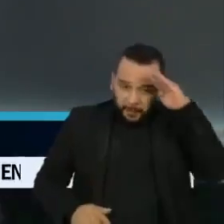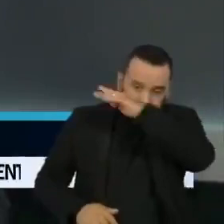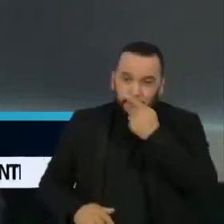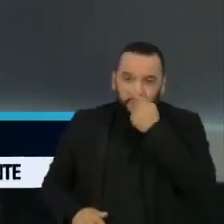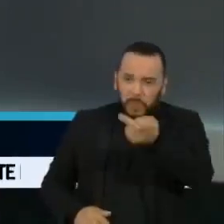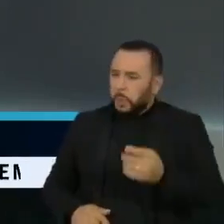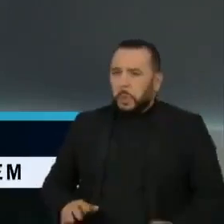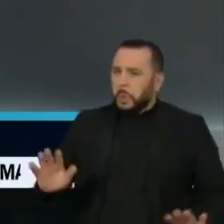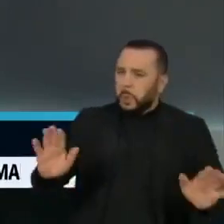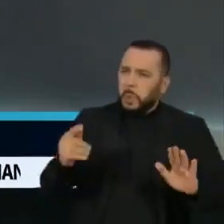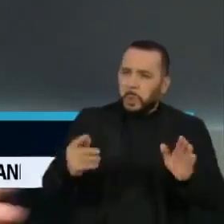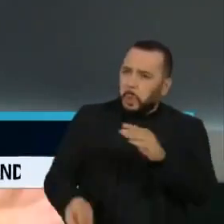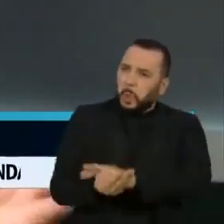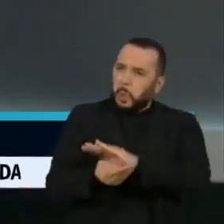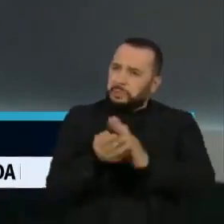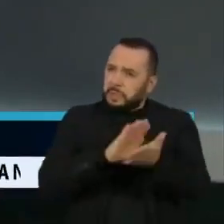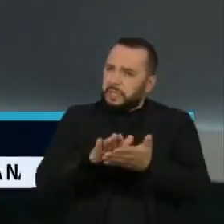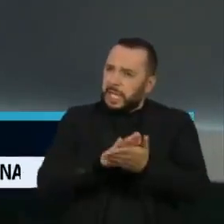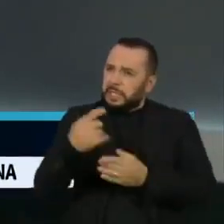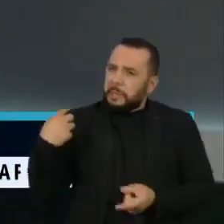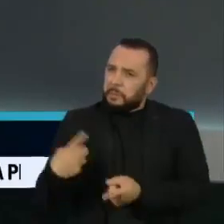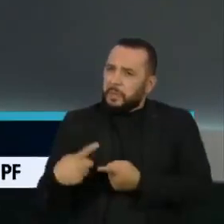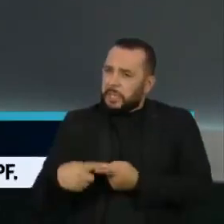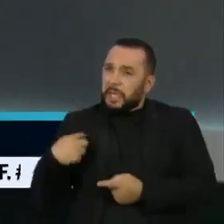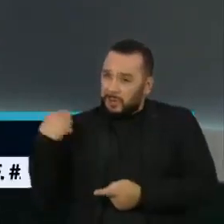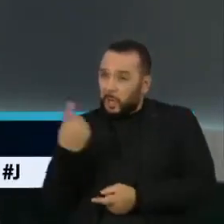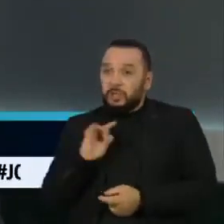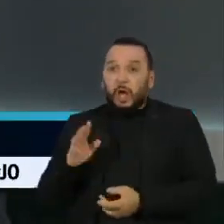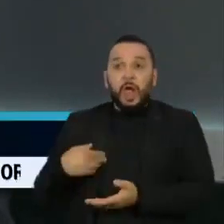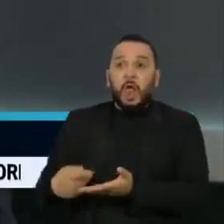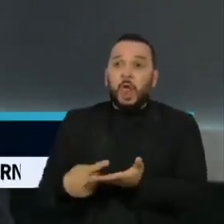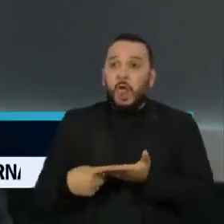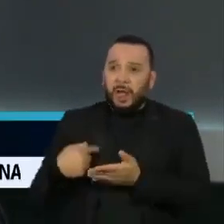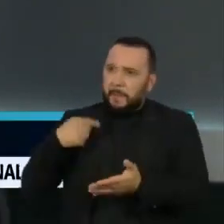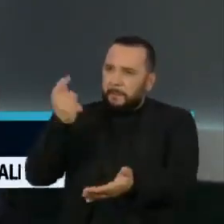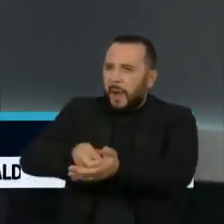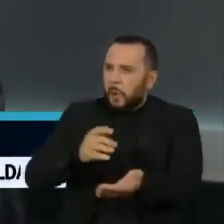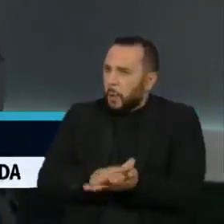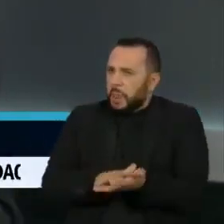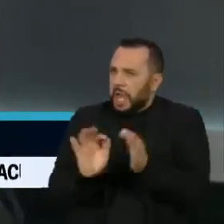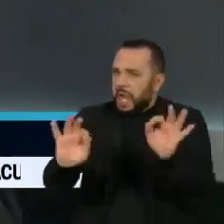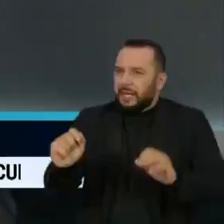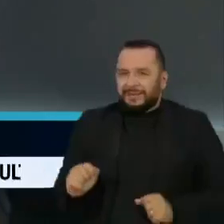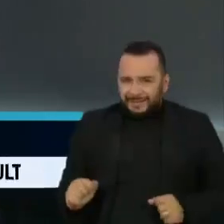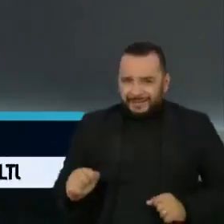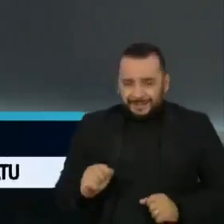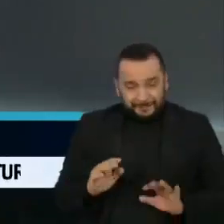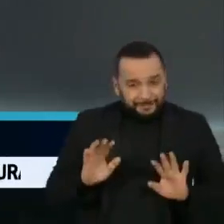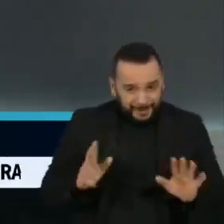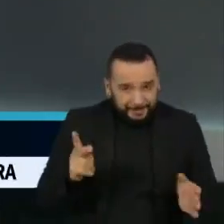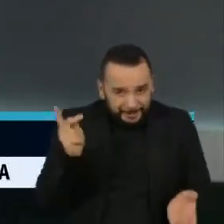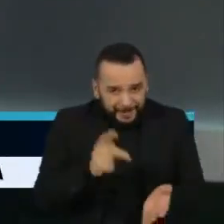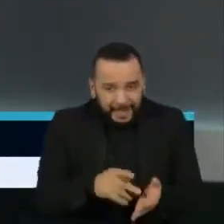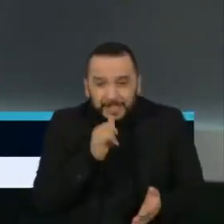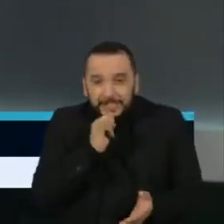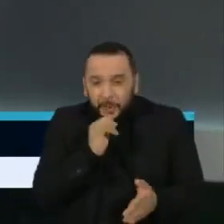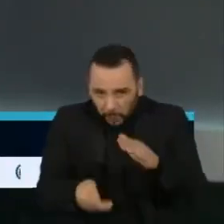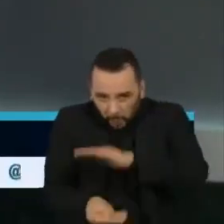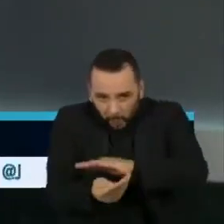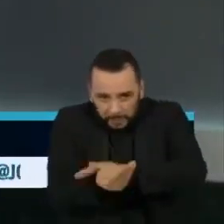pago, portanto não há se falar em corrupção. Para que se tenha um cenário de corrupção, é preciso de fato que o dinheiro saia do governo para um